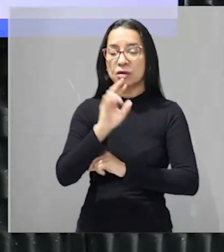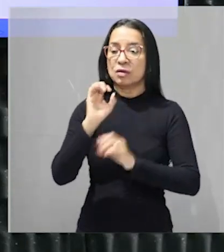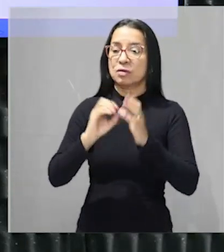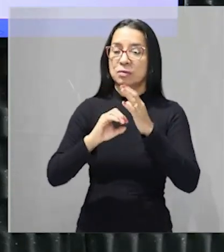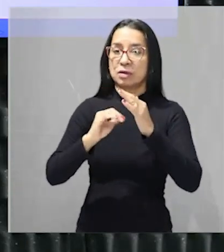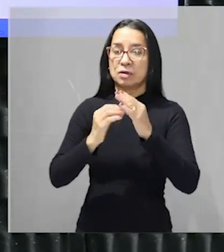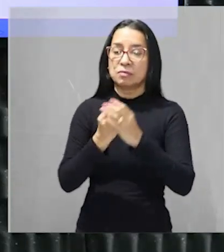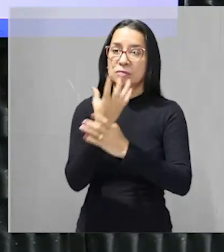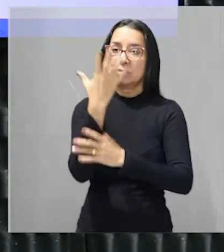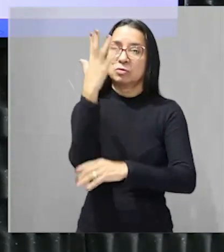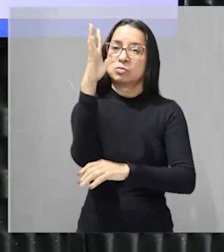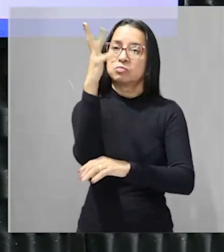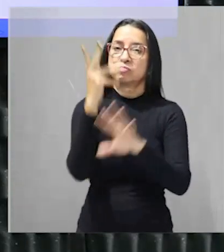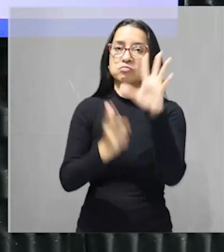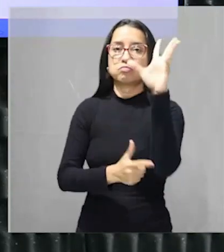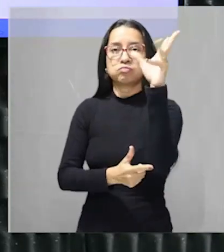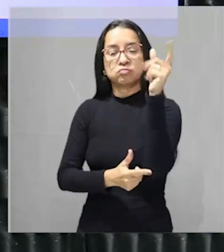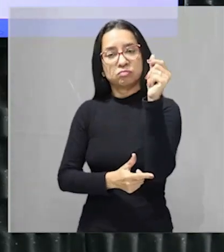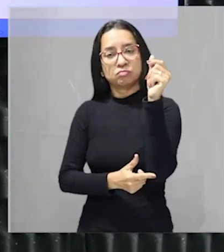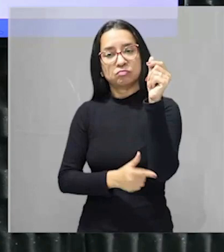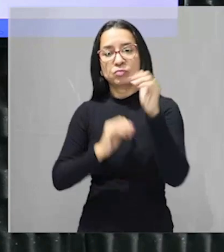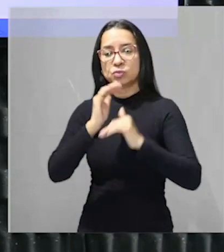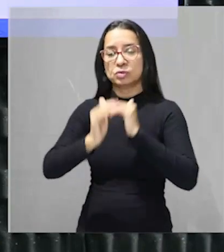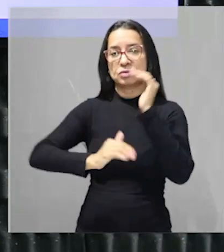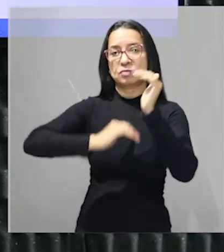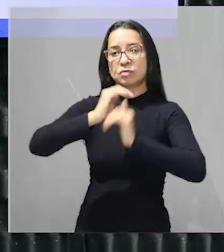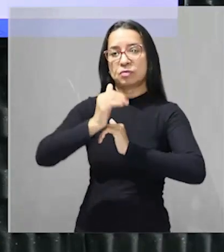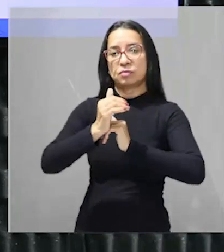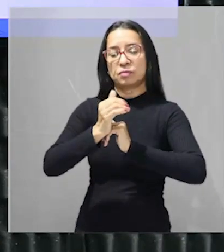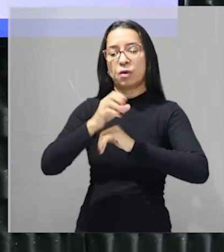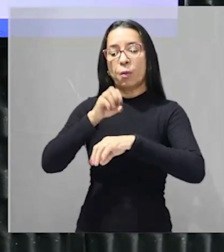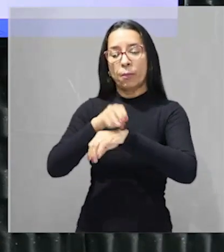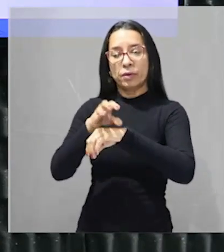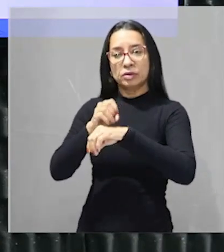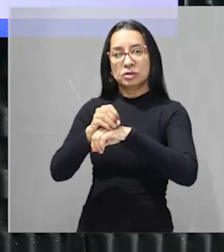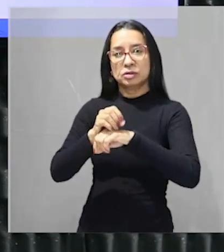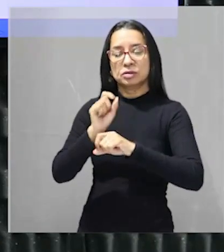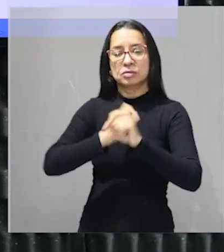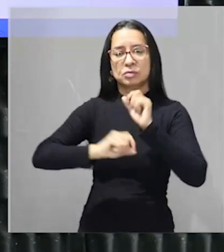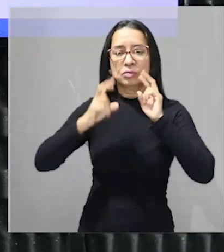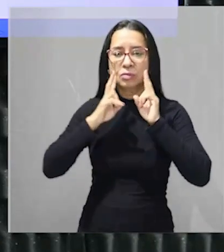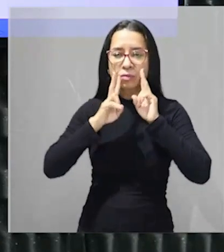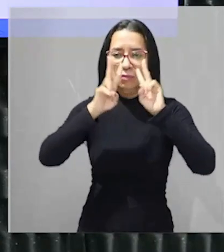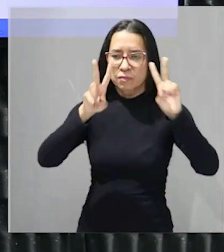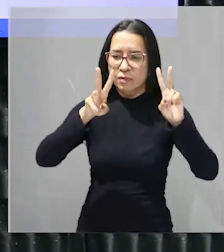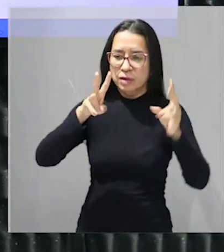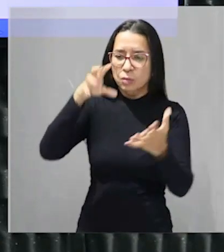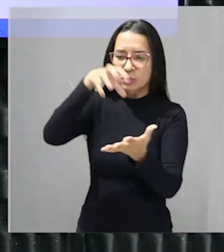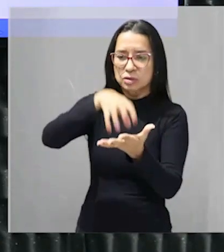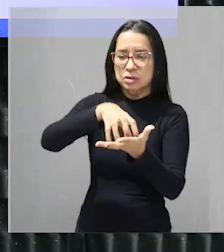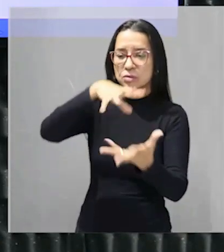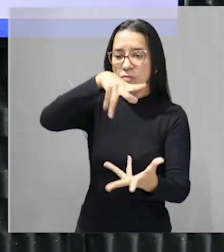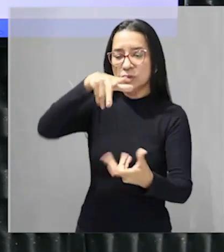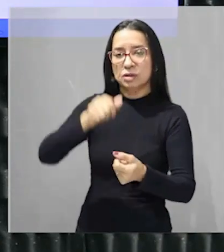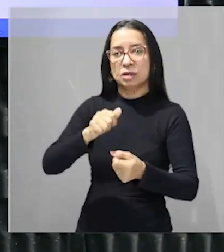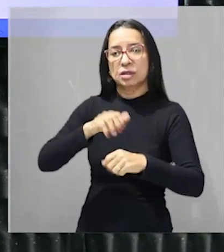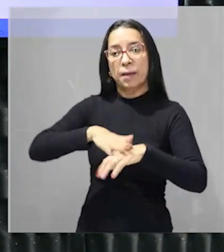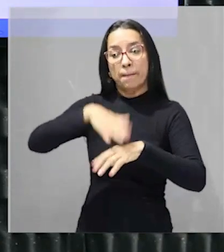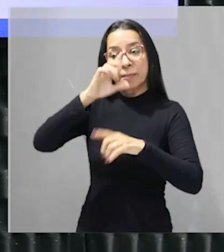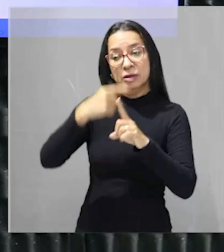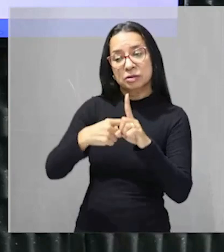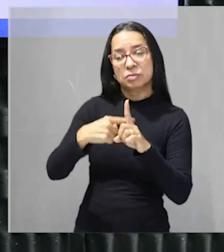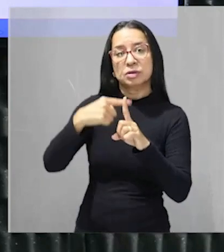principalmente também envolvendo climatologia quando a gente vai olhar o princípio da latitude no centro da terra onde nós temos maiores